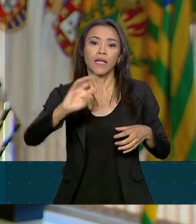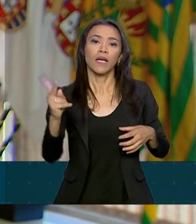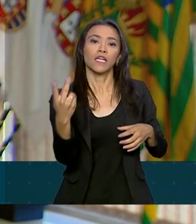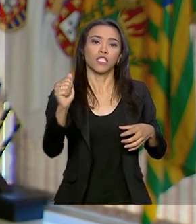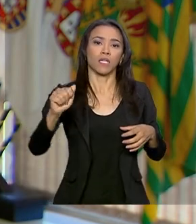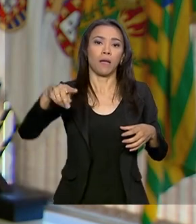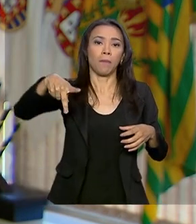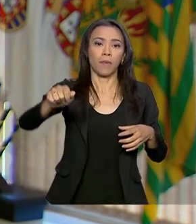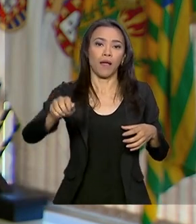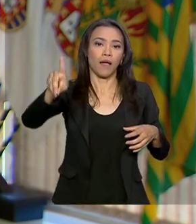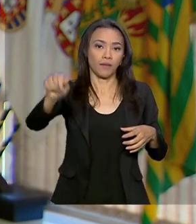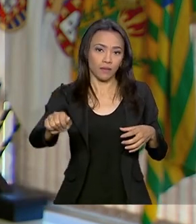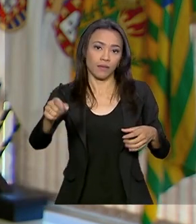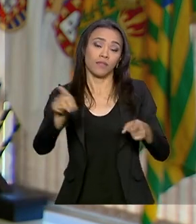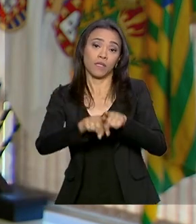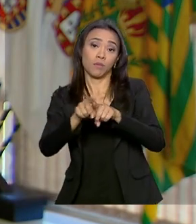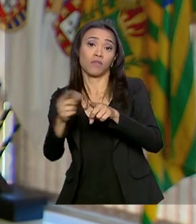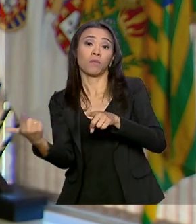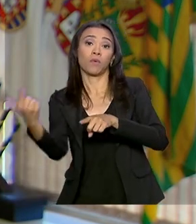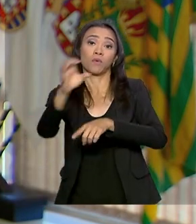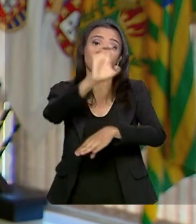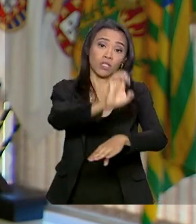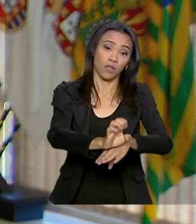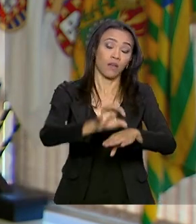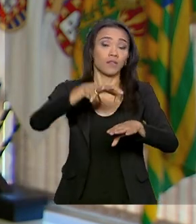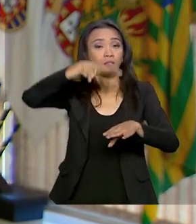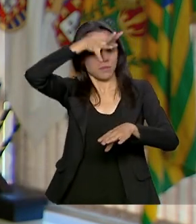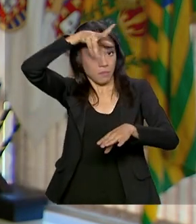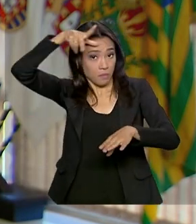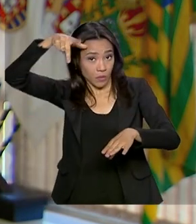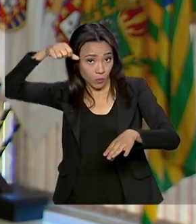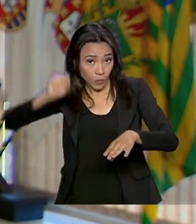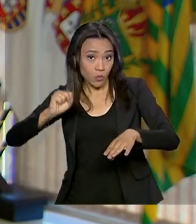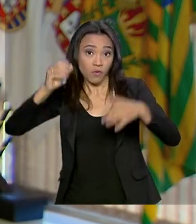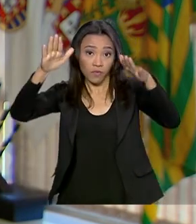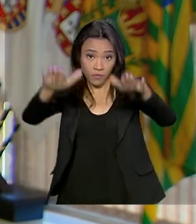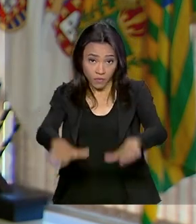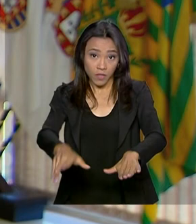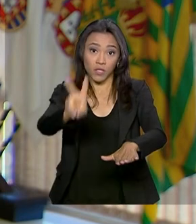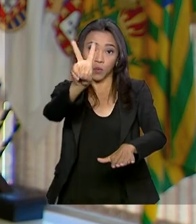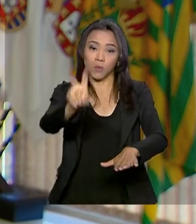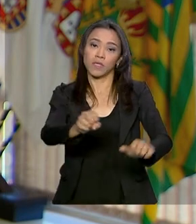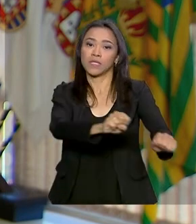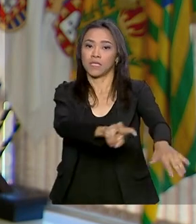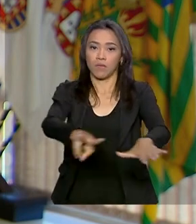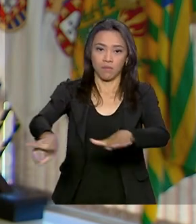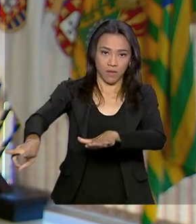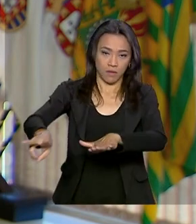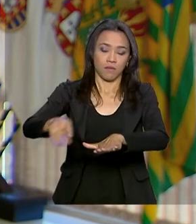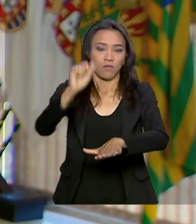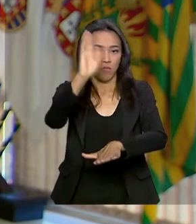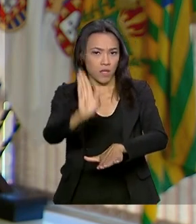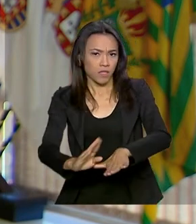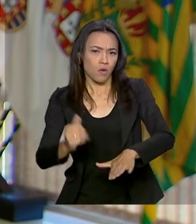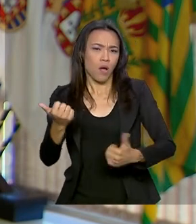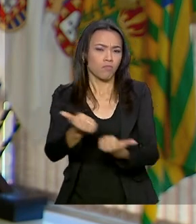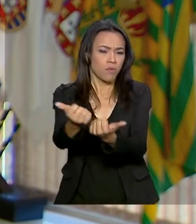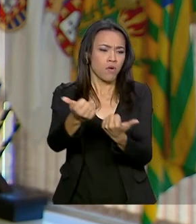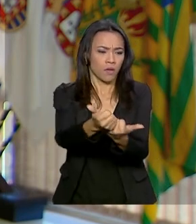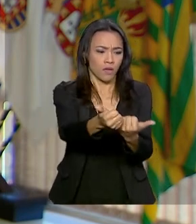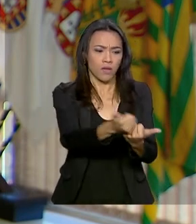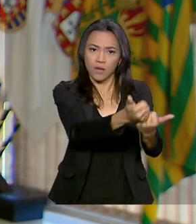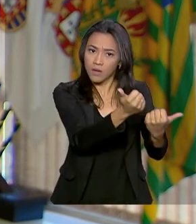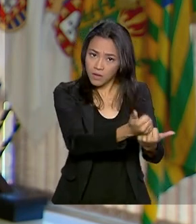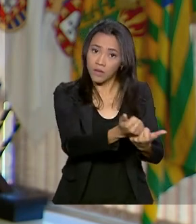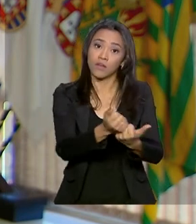do Norte, no Mato Grosso. A expectativa é que eles fiquem por duas semanas no Brasil, dando apoio às ações dos agentes